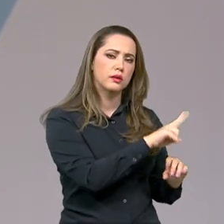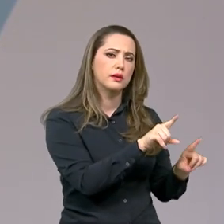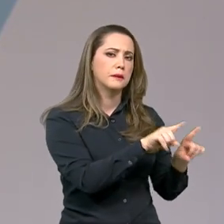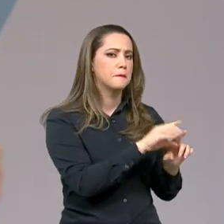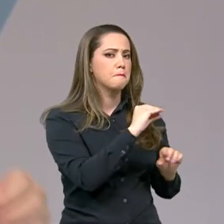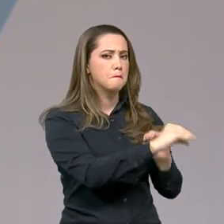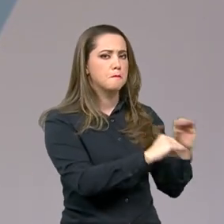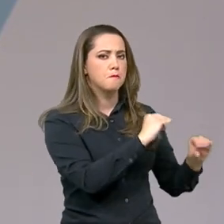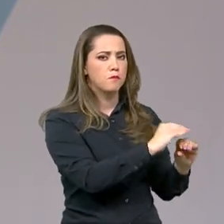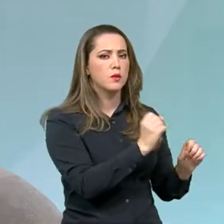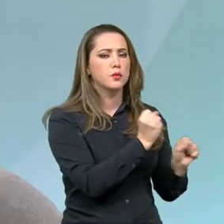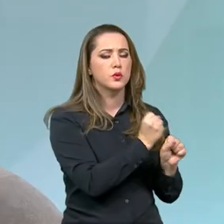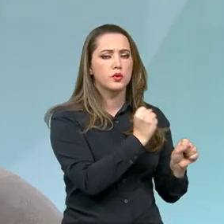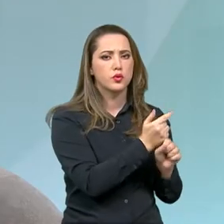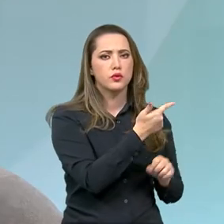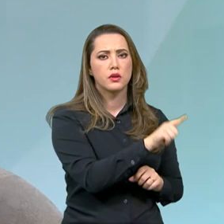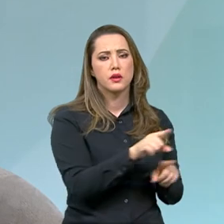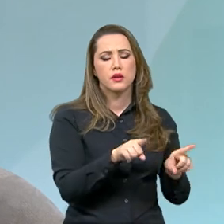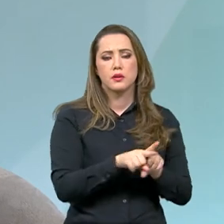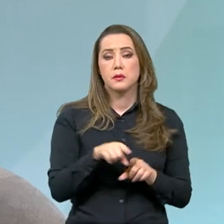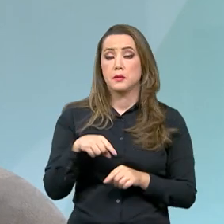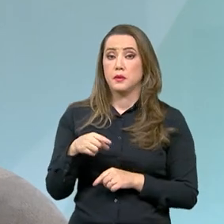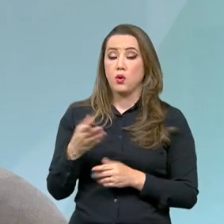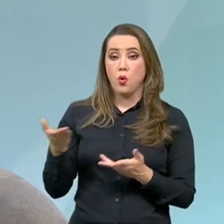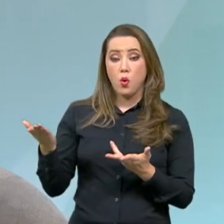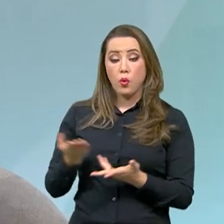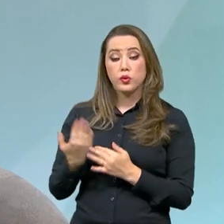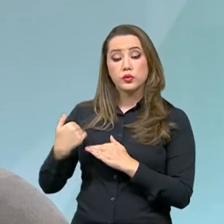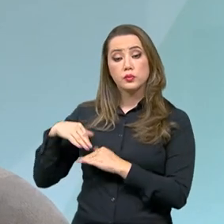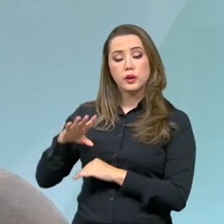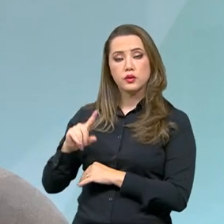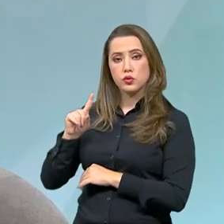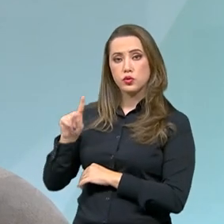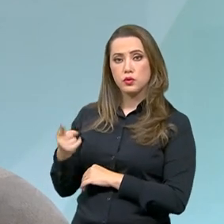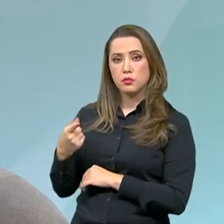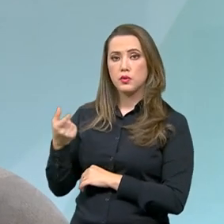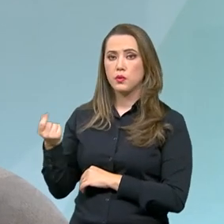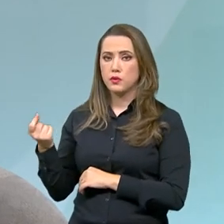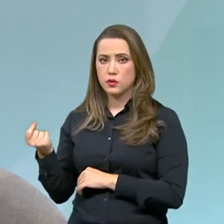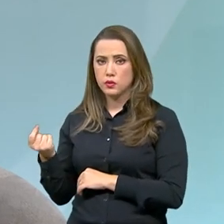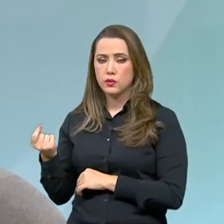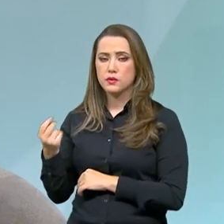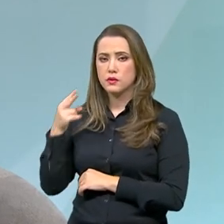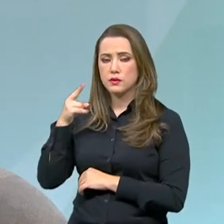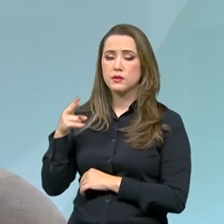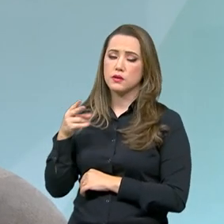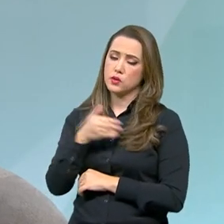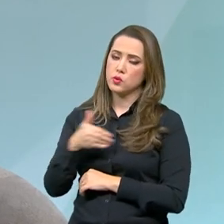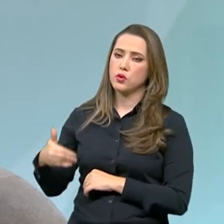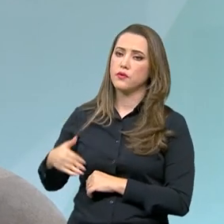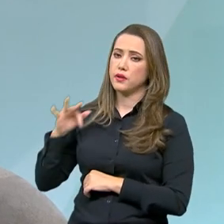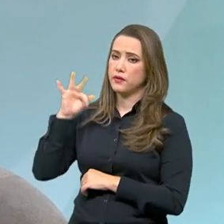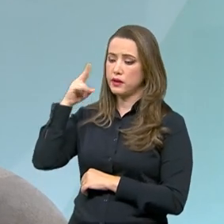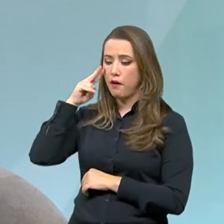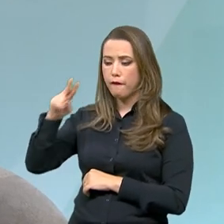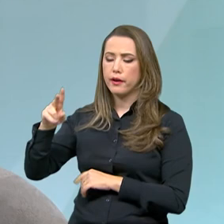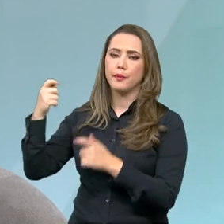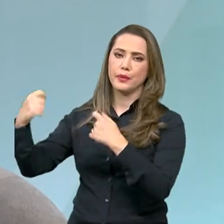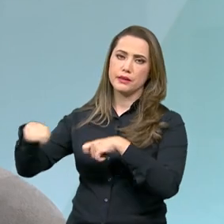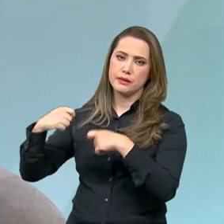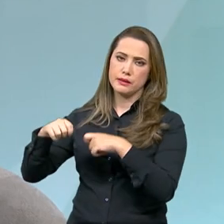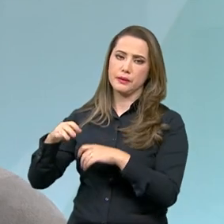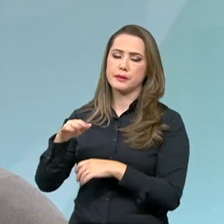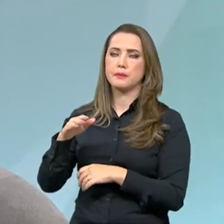fazer essas reconstruções? Perfeito. Hoje são mais de 1.200 municípios com reconhecimento federal vigente. Desde novembro do ano